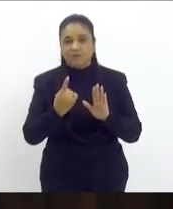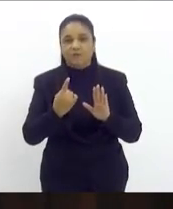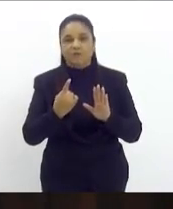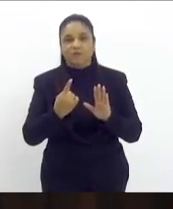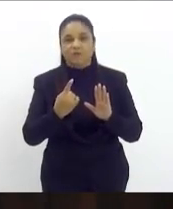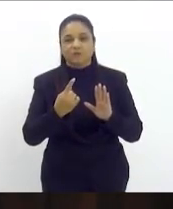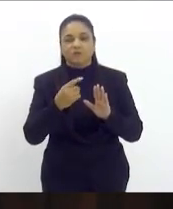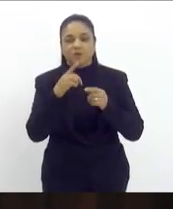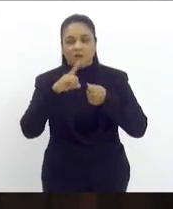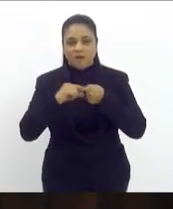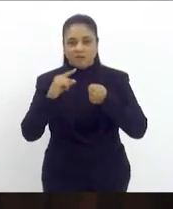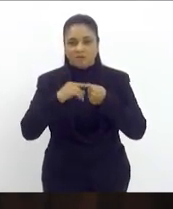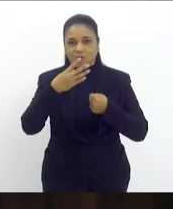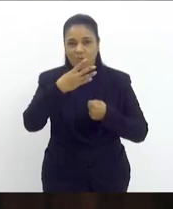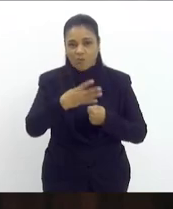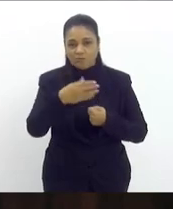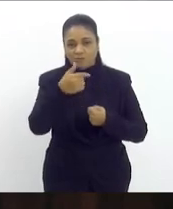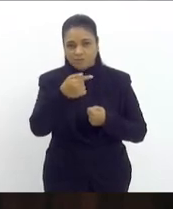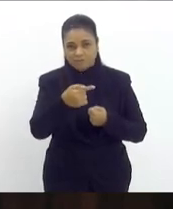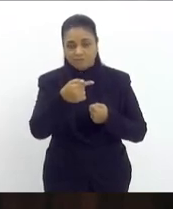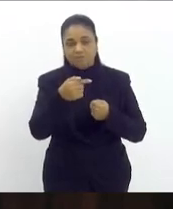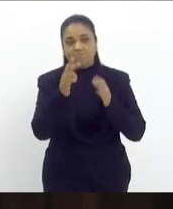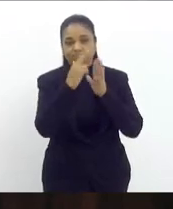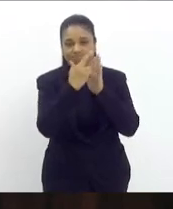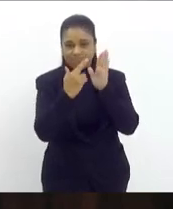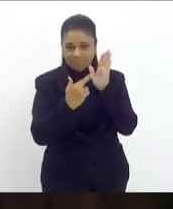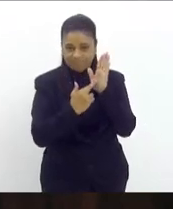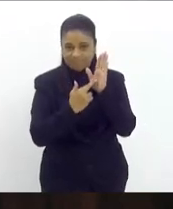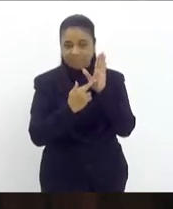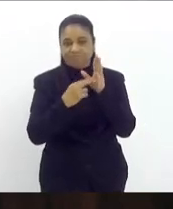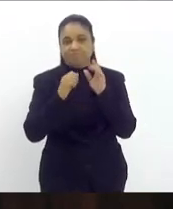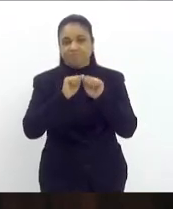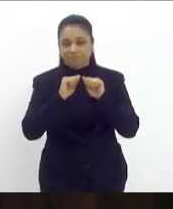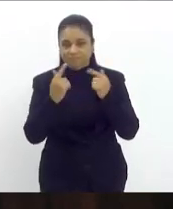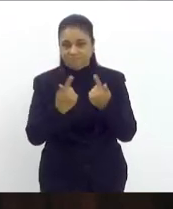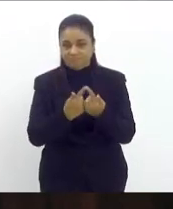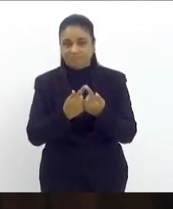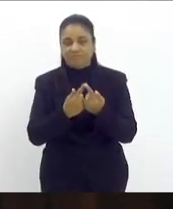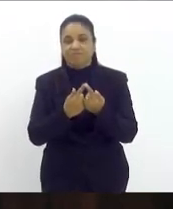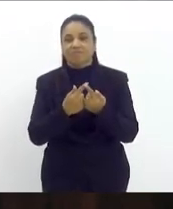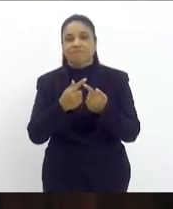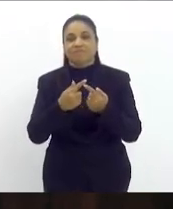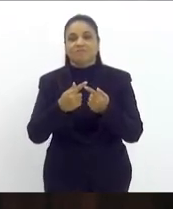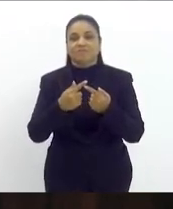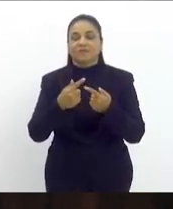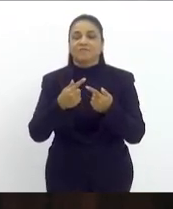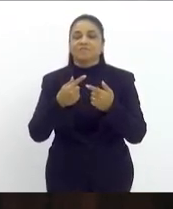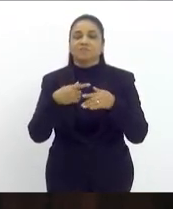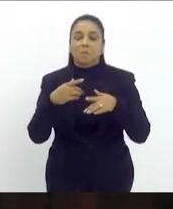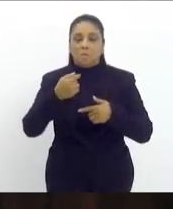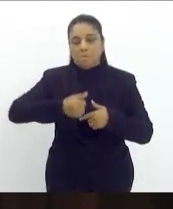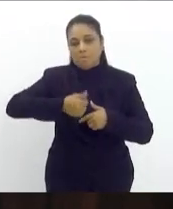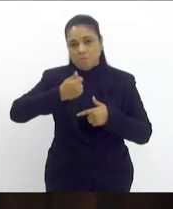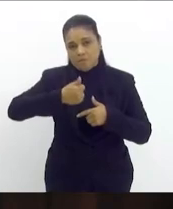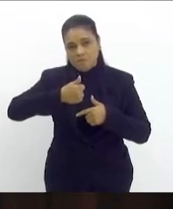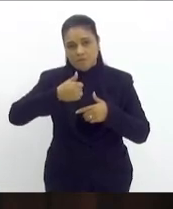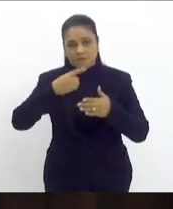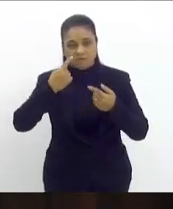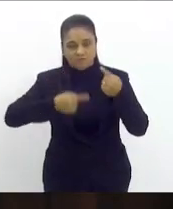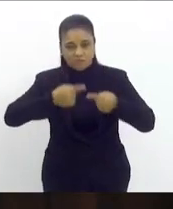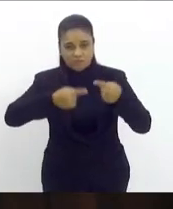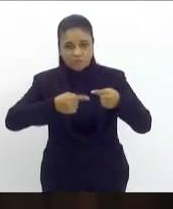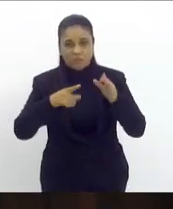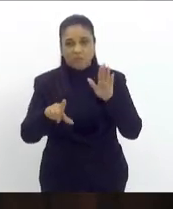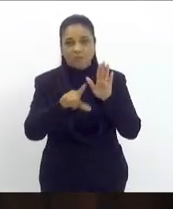do artigo 47 do regimento interno, em tramitação ordinária em primeira discussão, projeto de lei